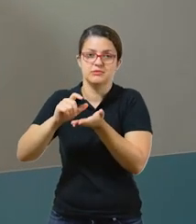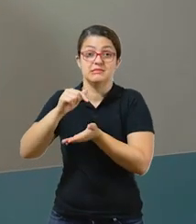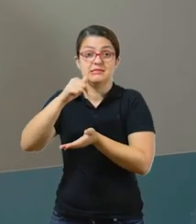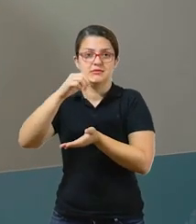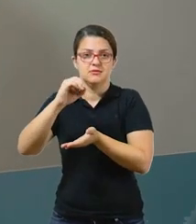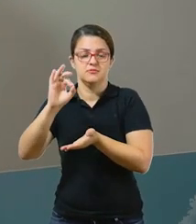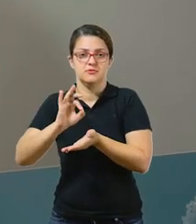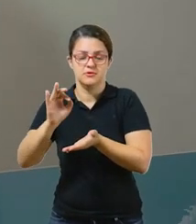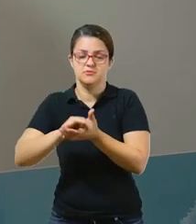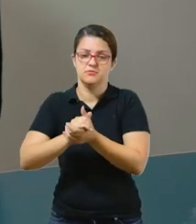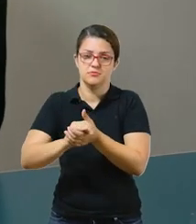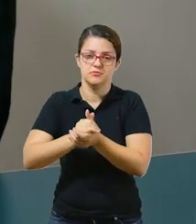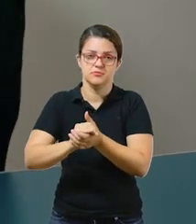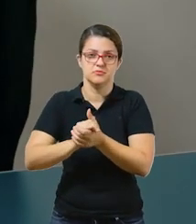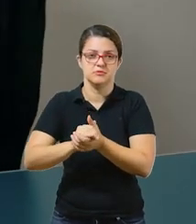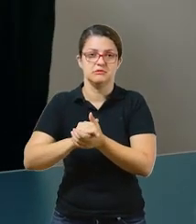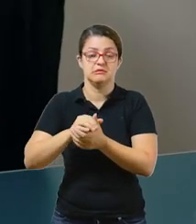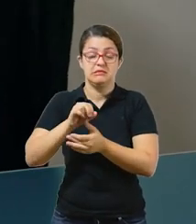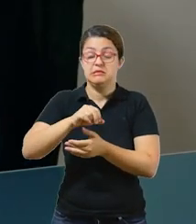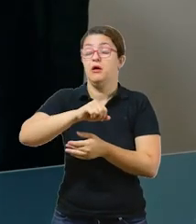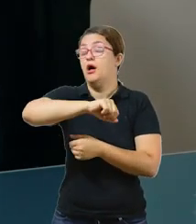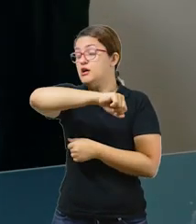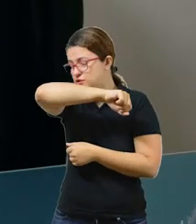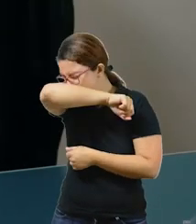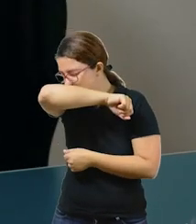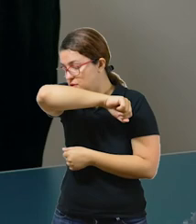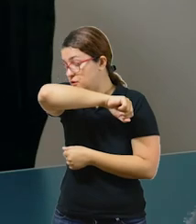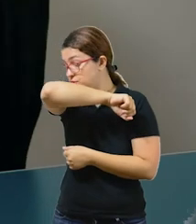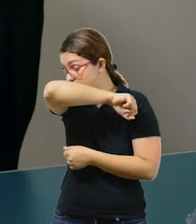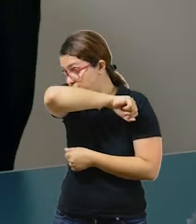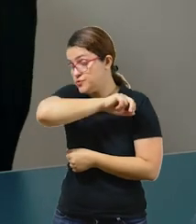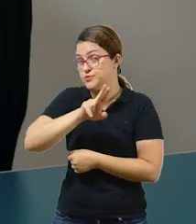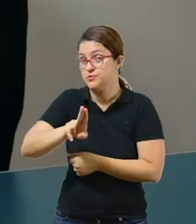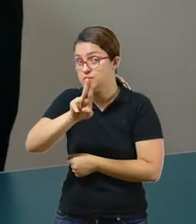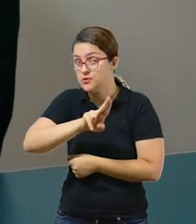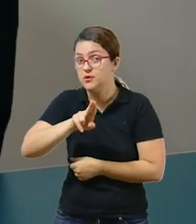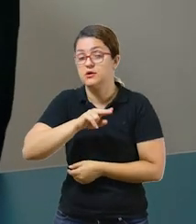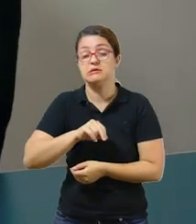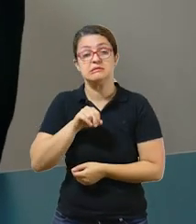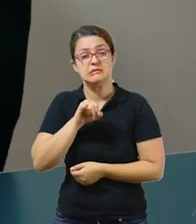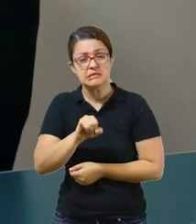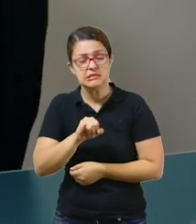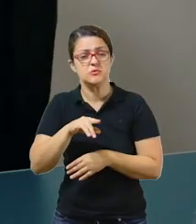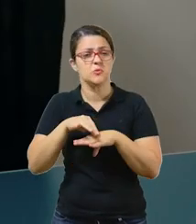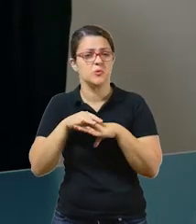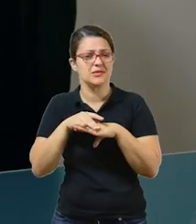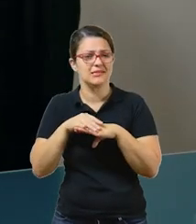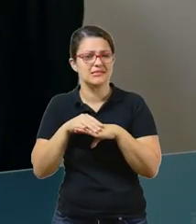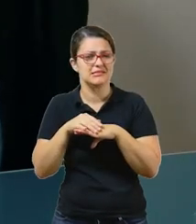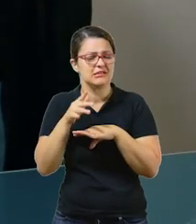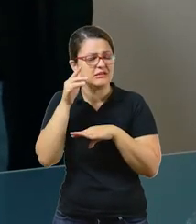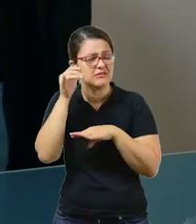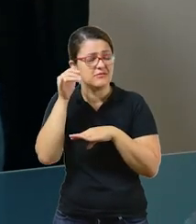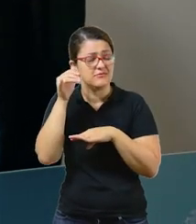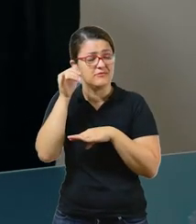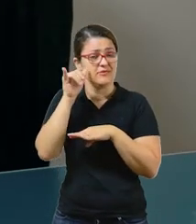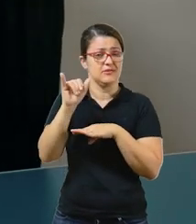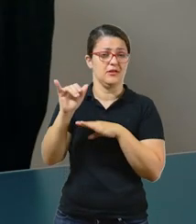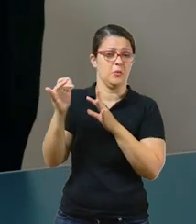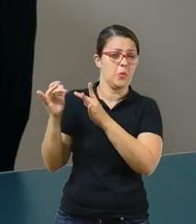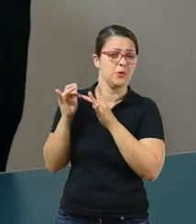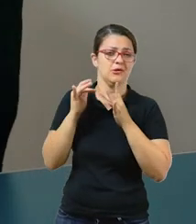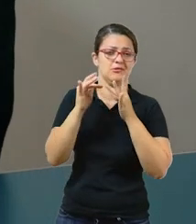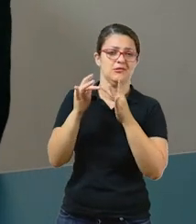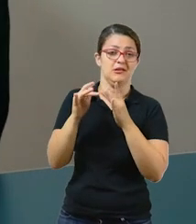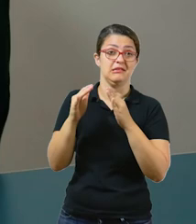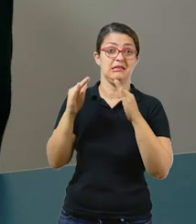Autossir ou espirrar, cobrir o rosto com um lenço ou próprio braço. Se estiver doente, evite contato físico e